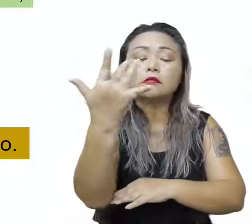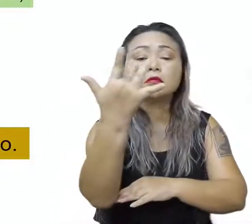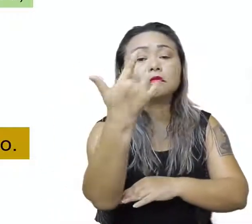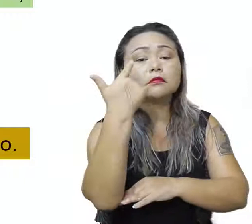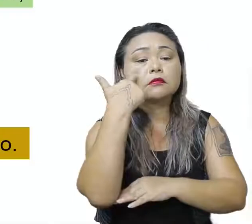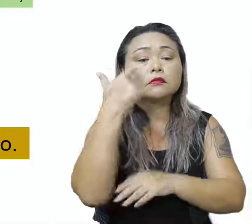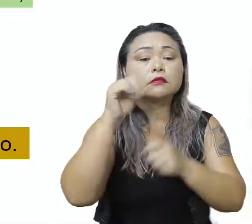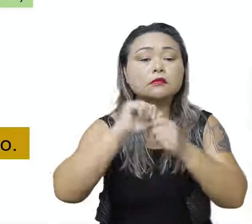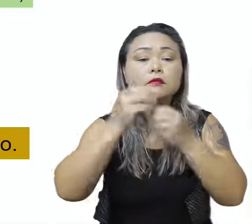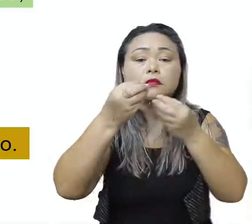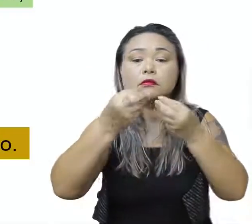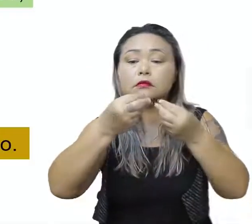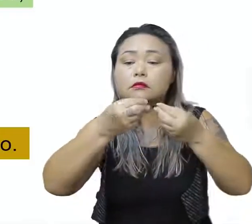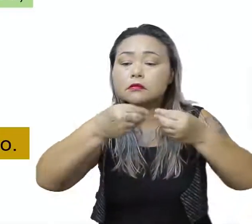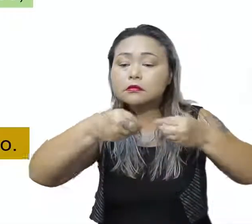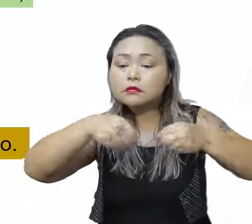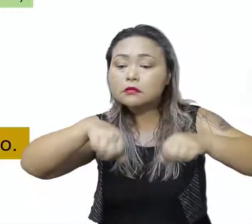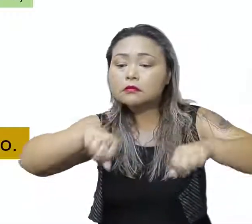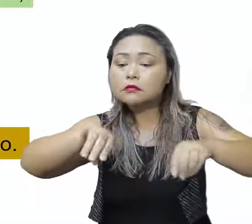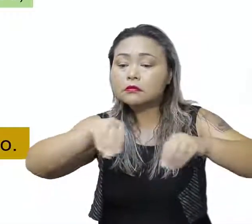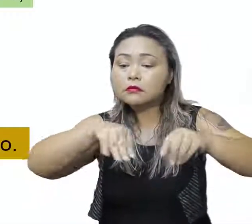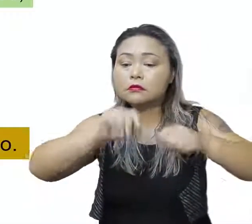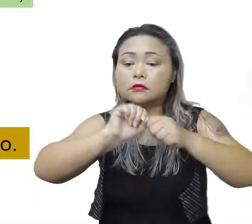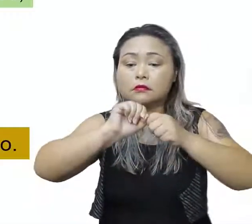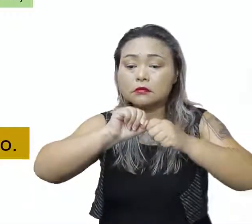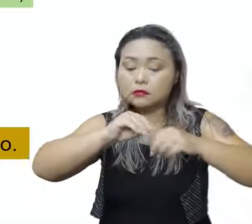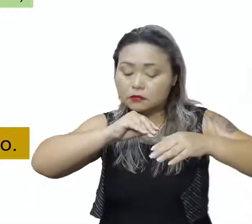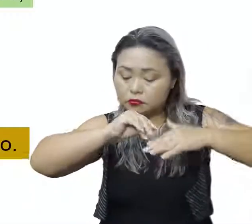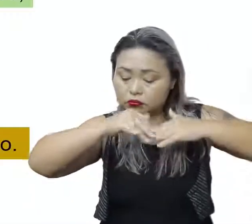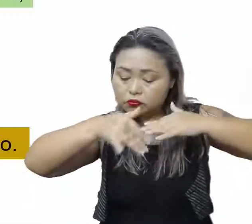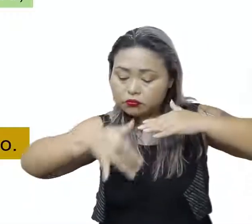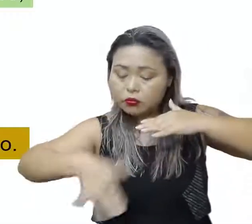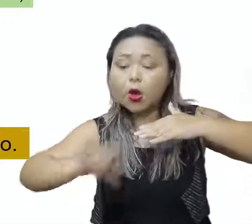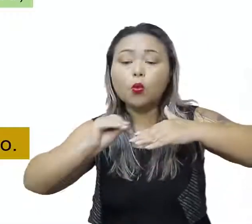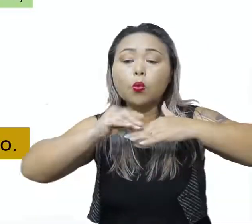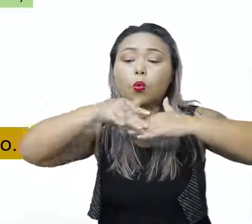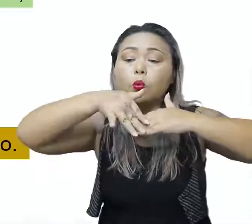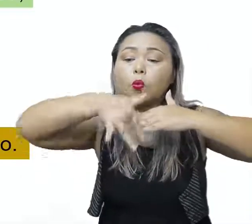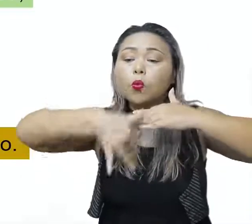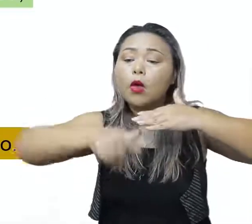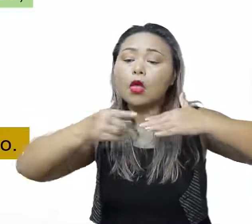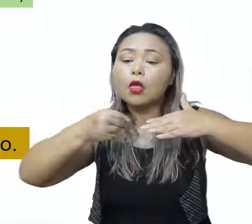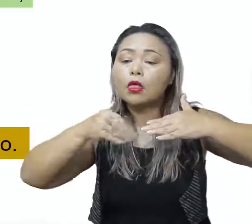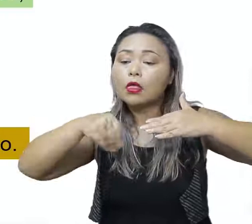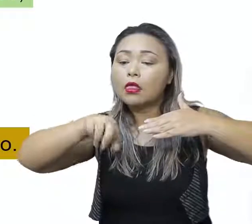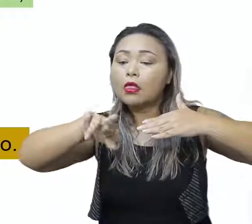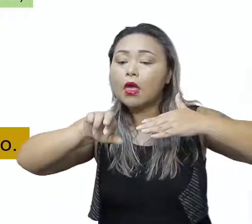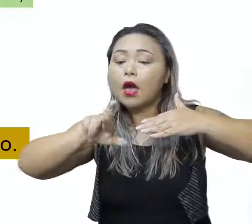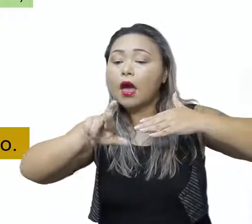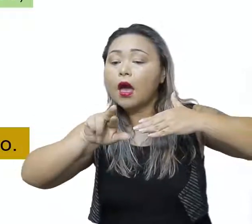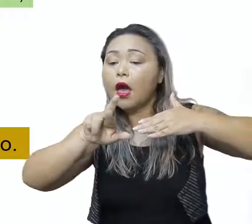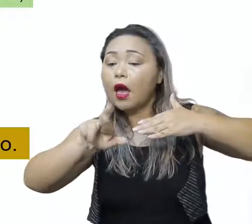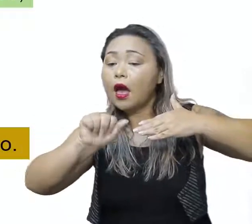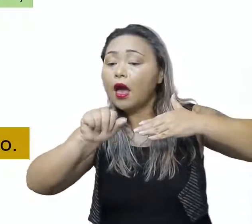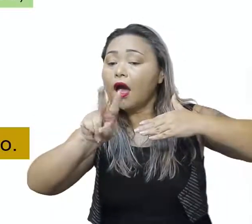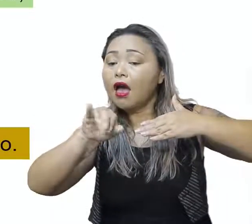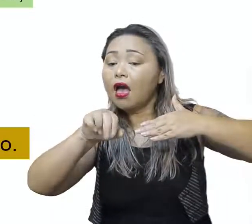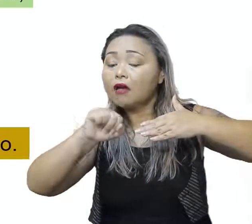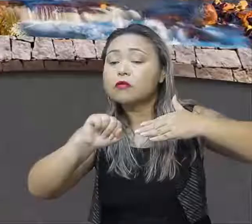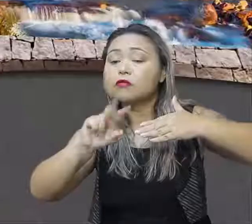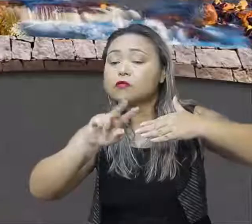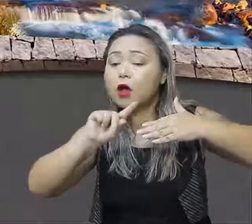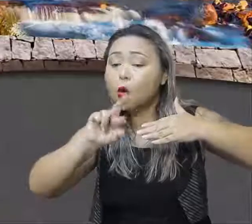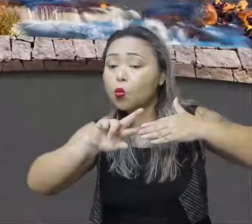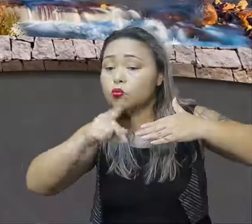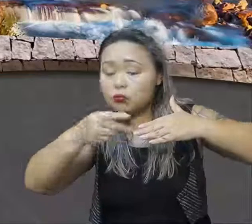a degradação dos soros, que tem o surgimento das voas sorocas, que voas sorocas e ravinas são dois